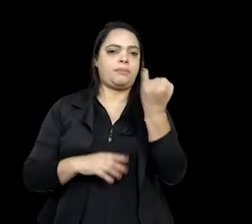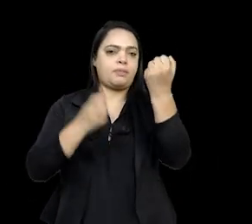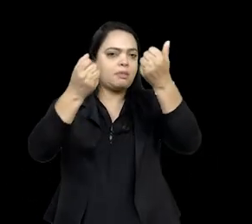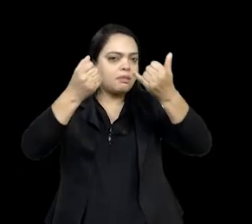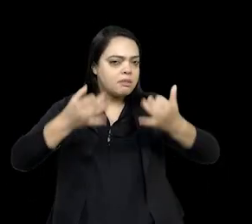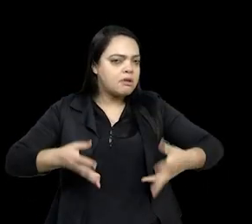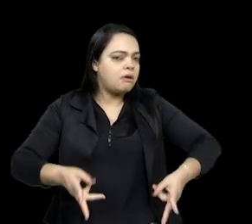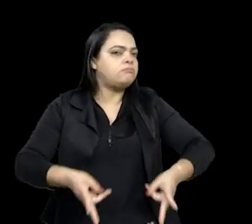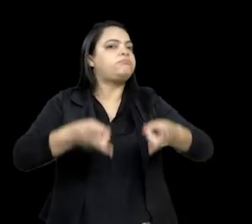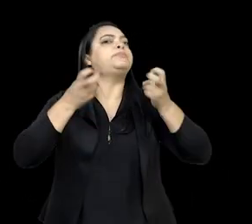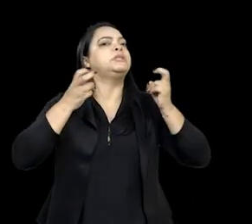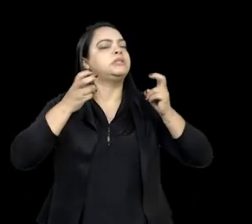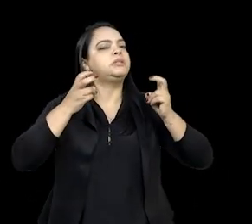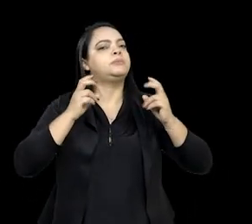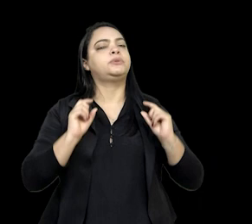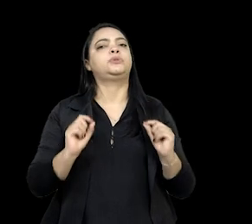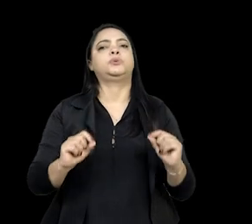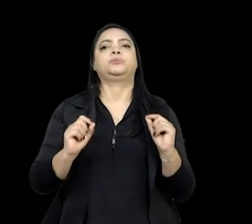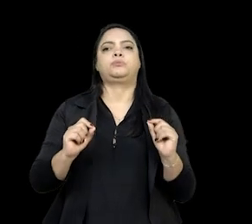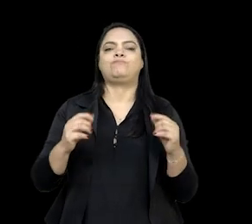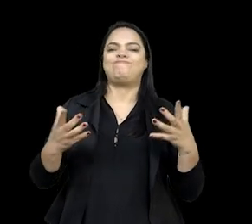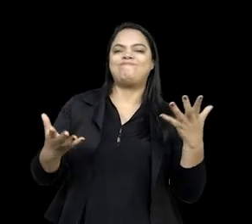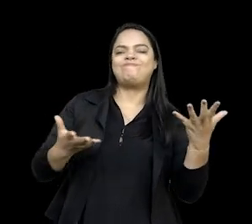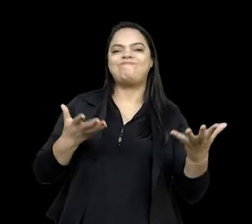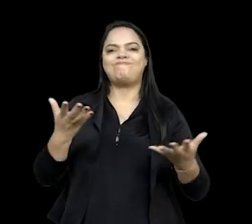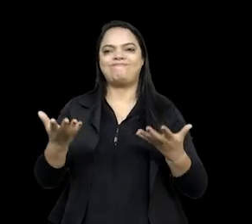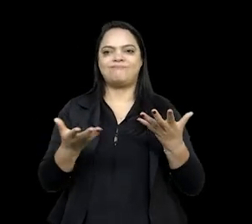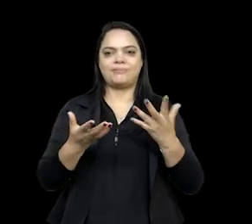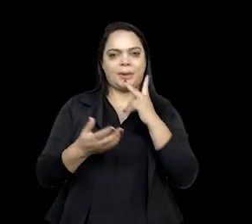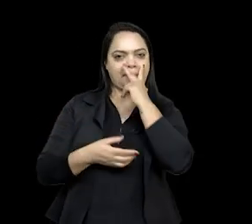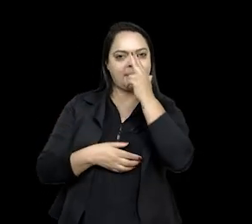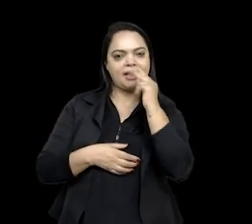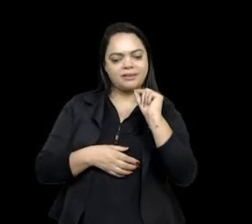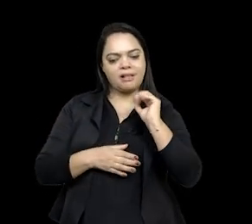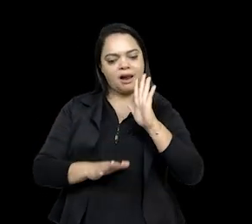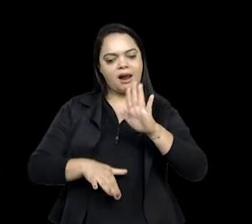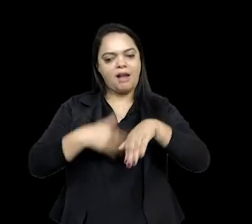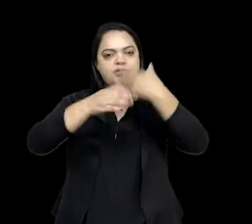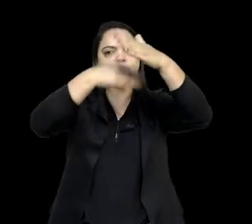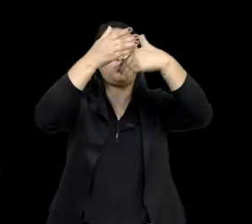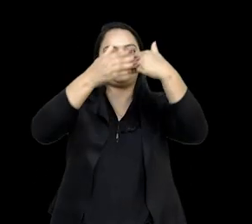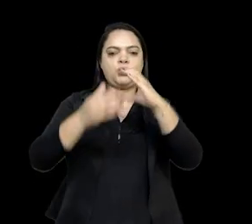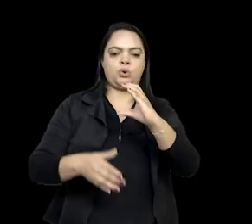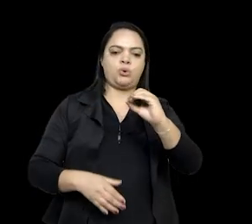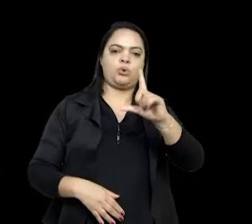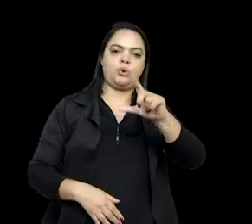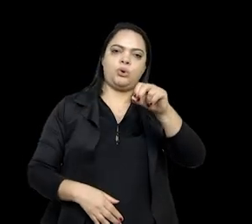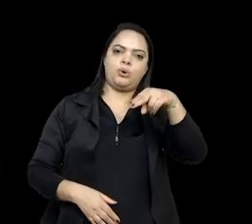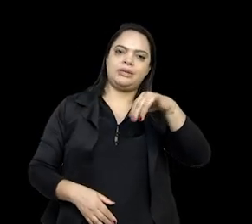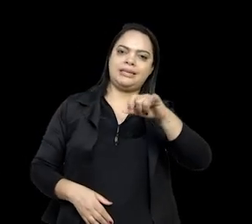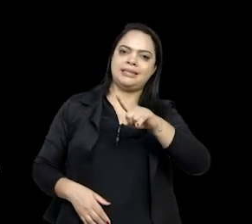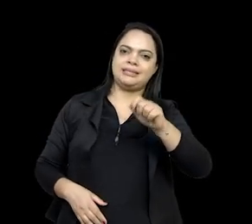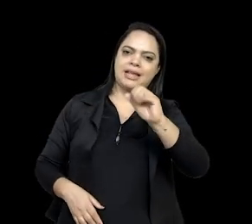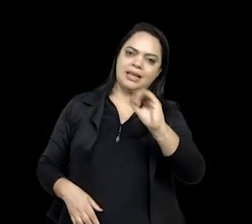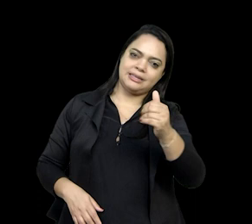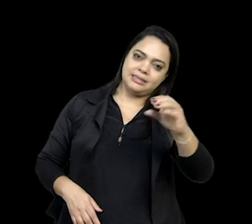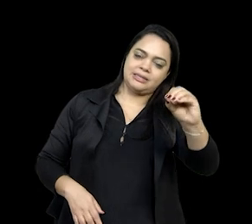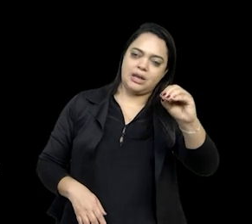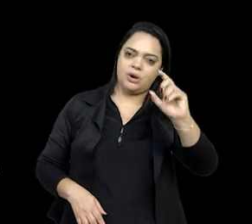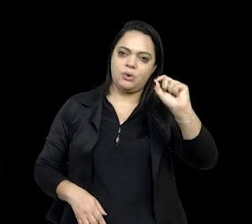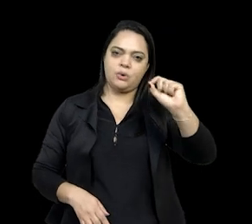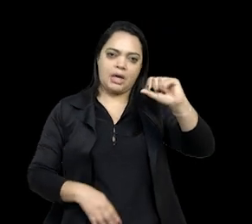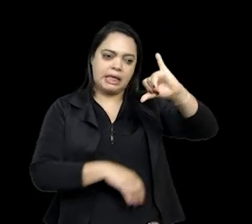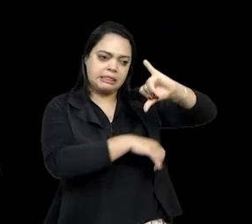a gente perceber que esse avanço, né, da colonização, seja capitaneado pela metrópole ou